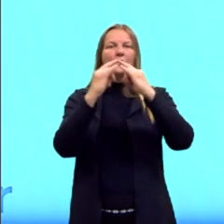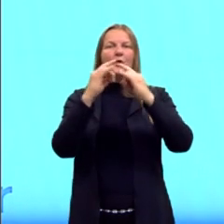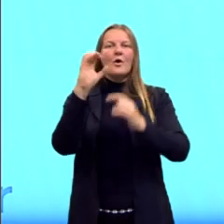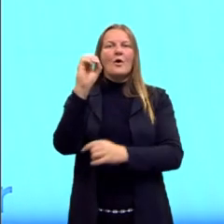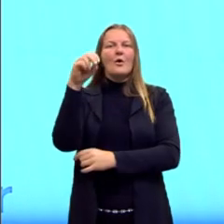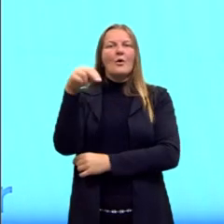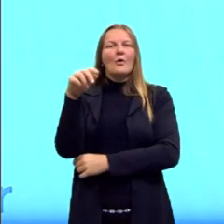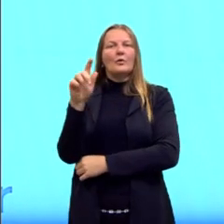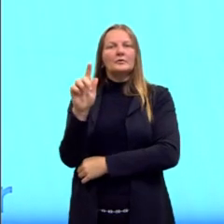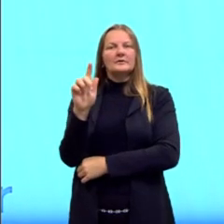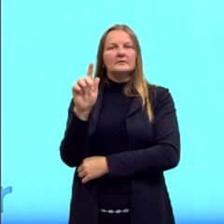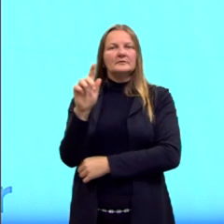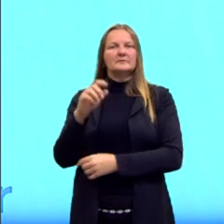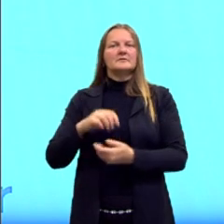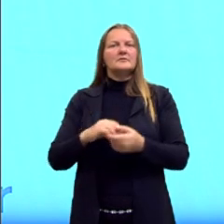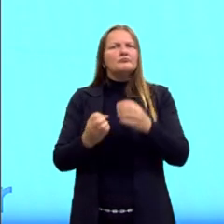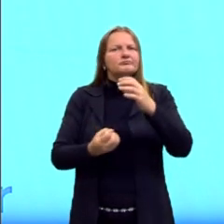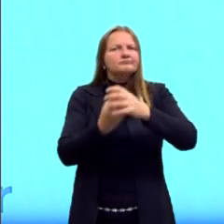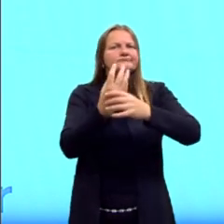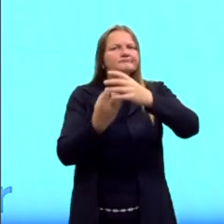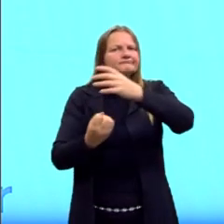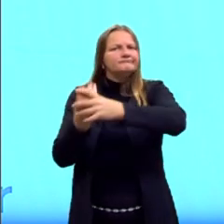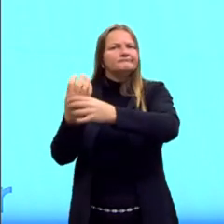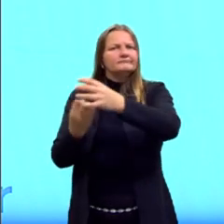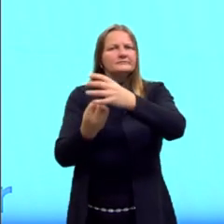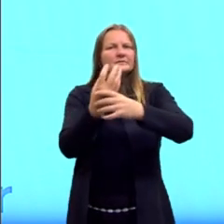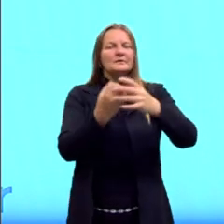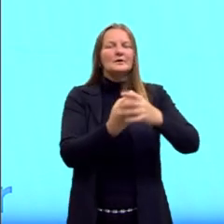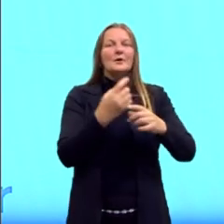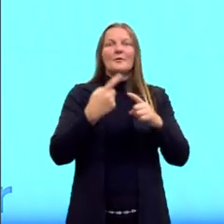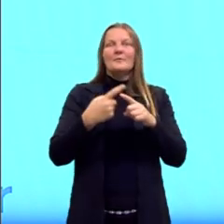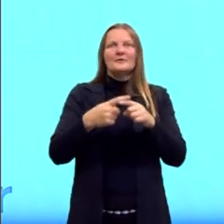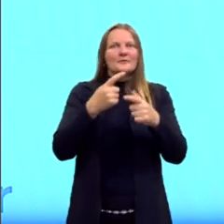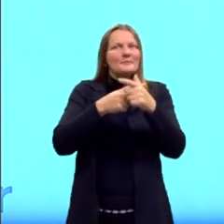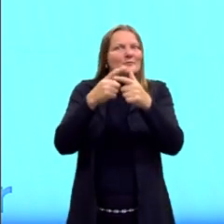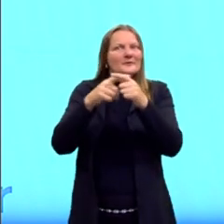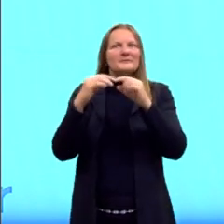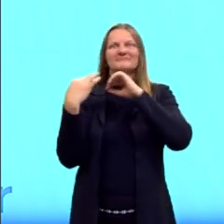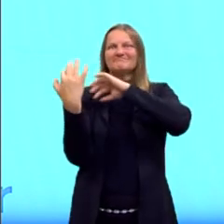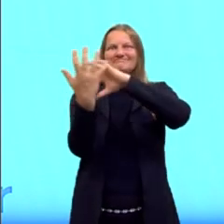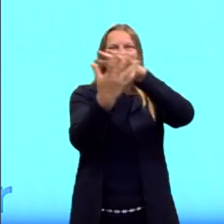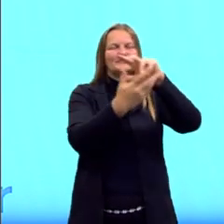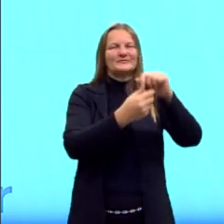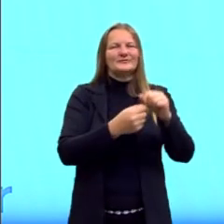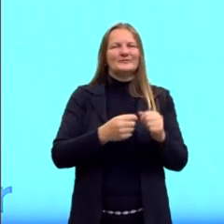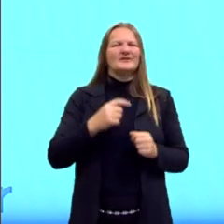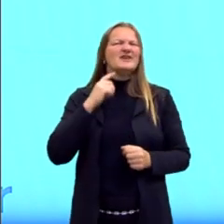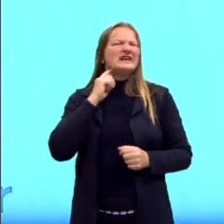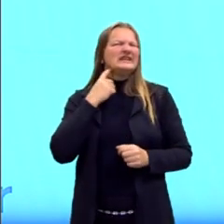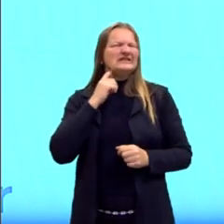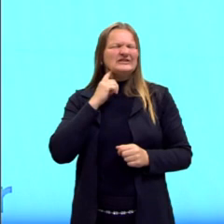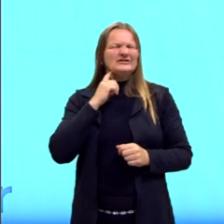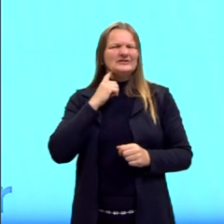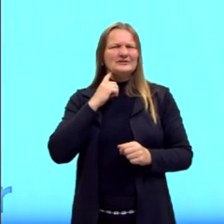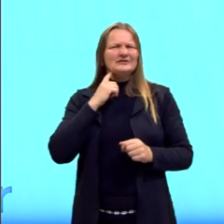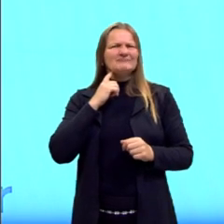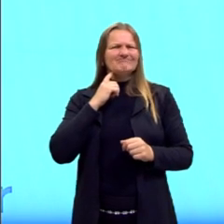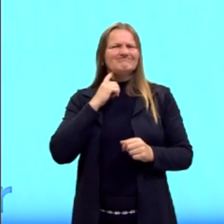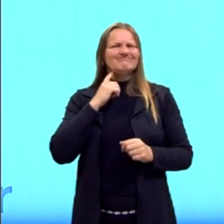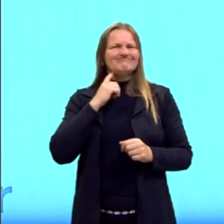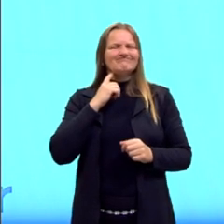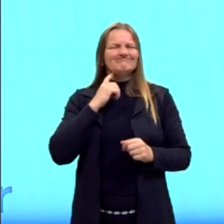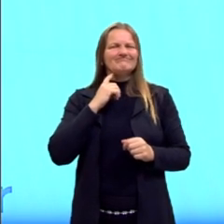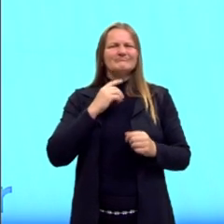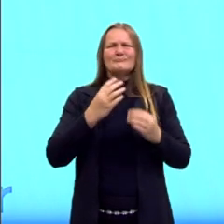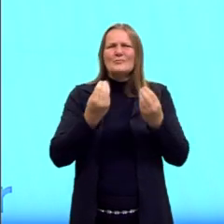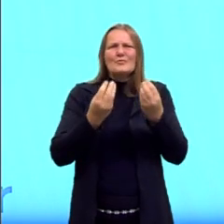torna muito grande, em função que os problemas passam a ser globais. A poluição passa a ser global, né? A